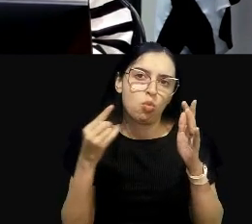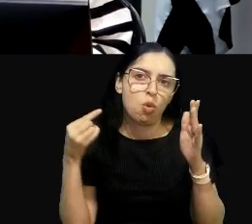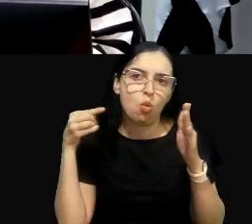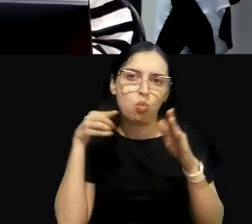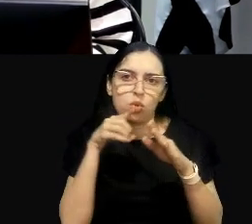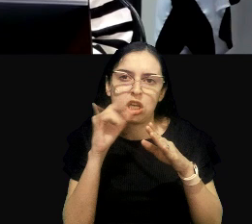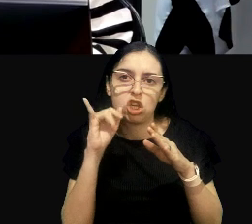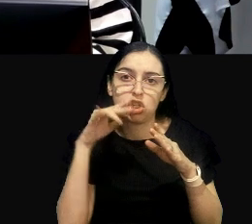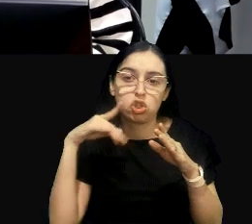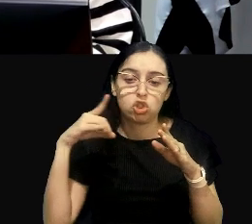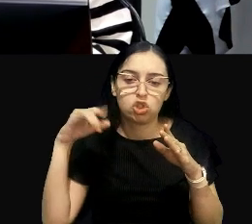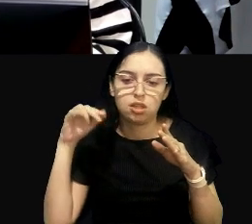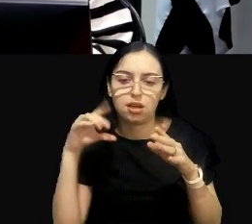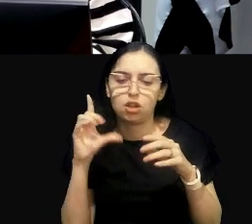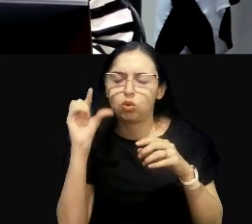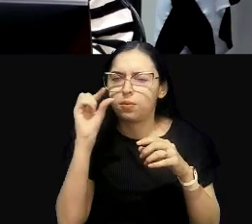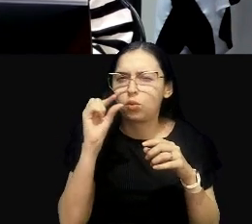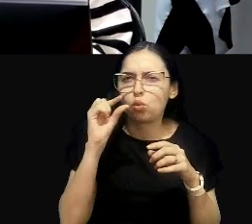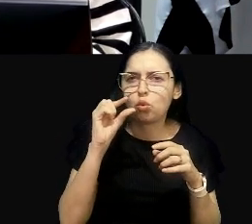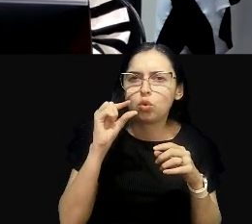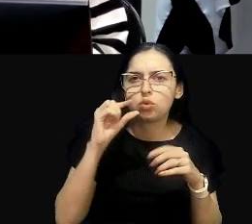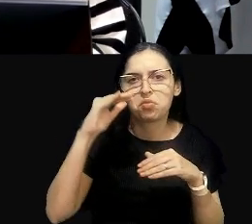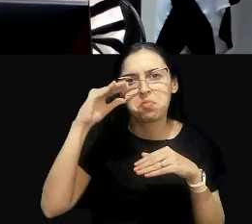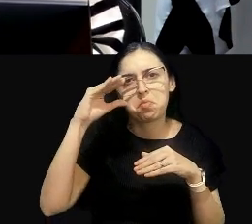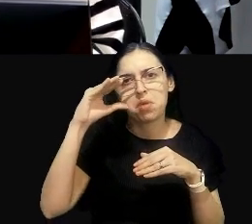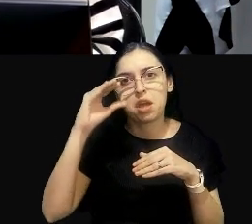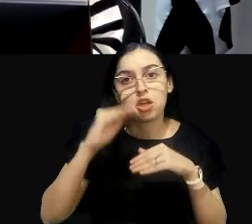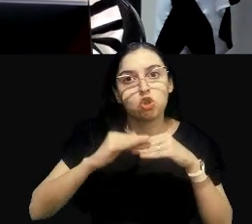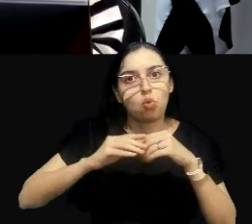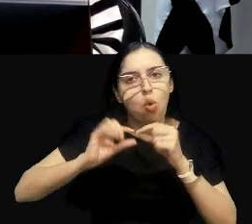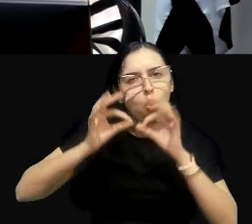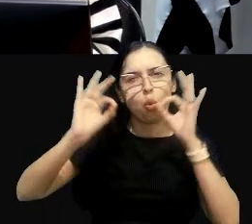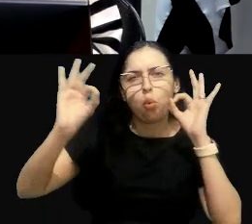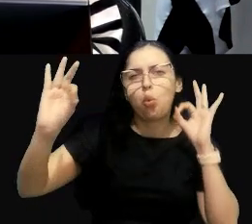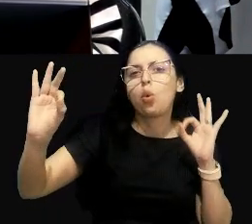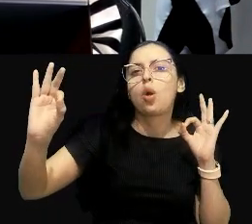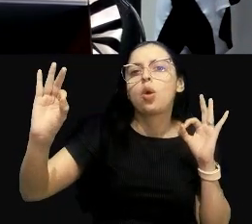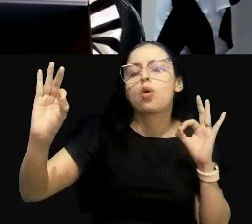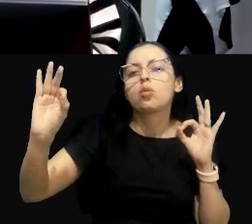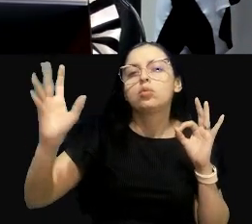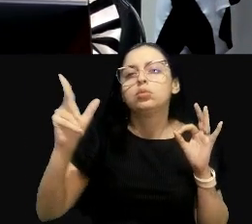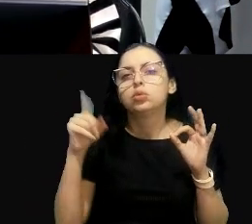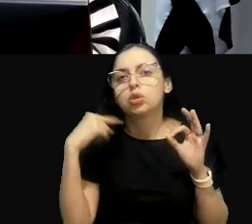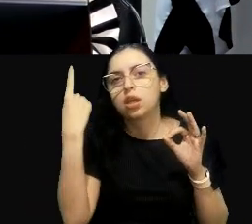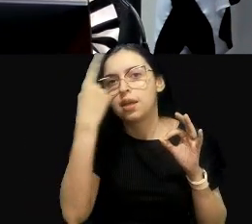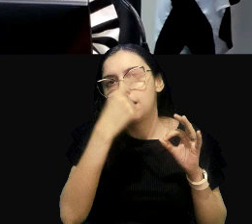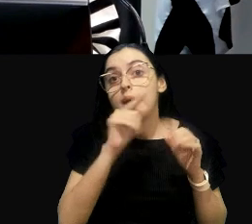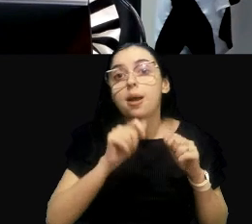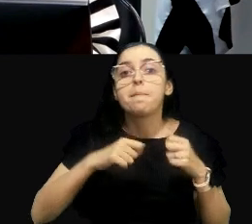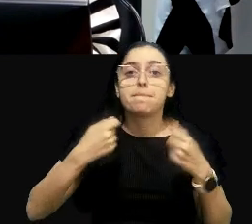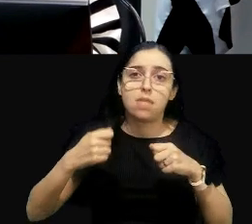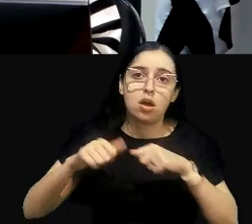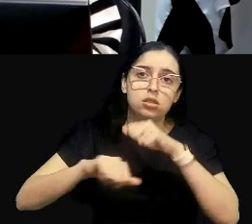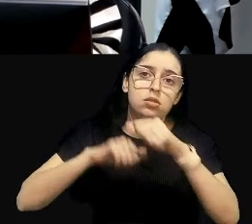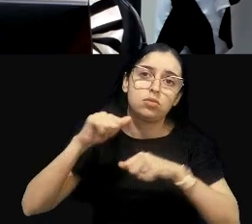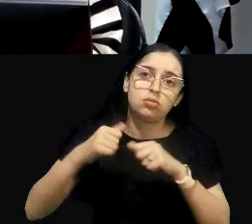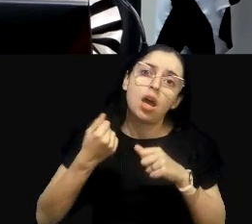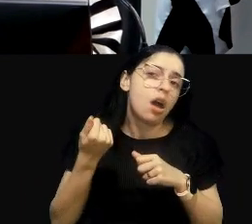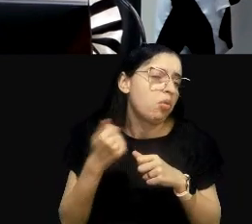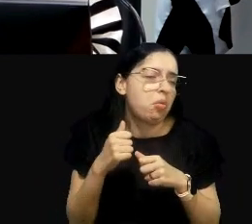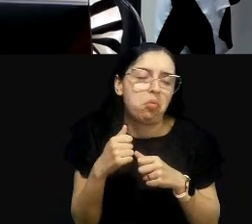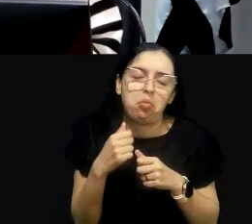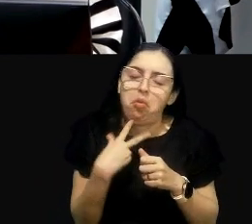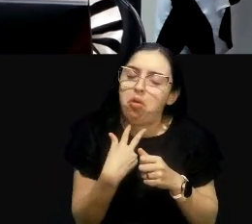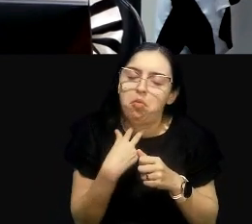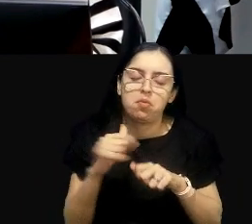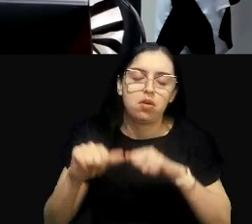de curto, médio, longo prazo. Se ele é reversível, se ele é irreversível. E outras